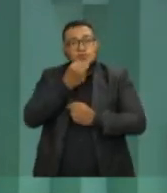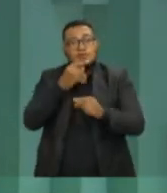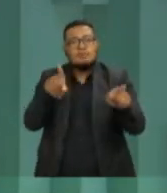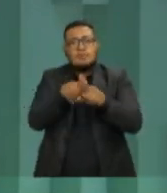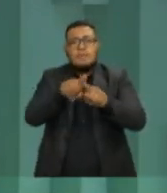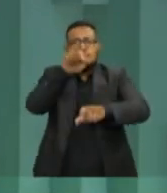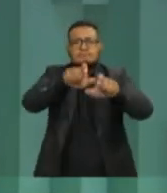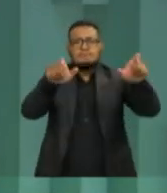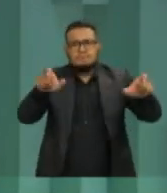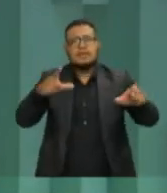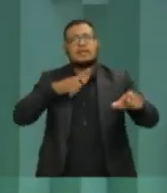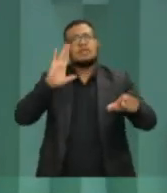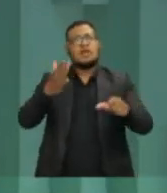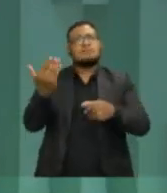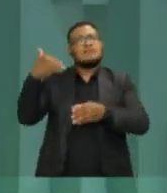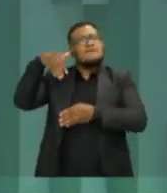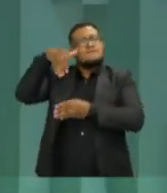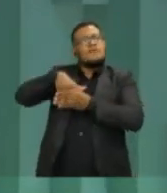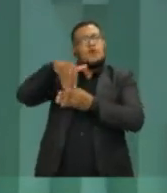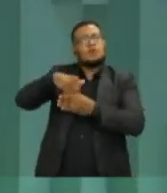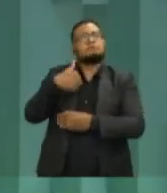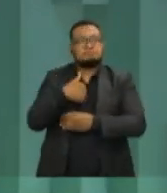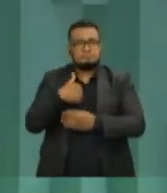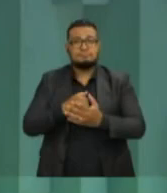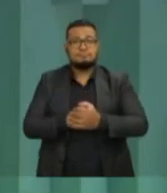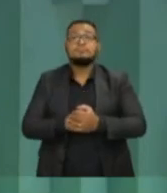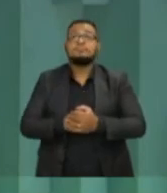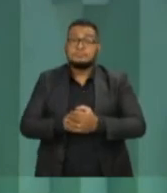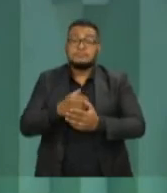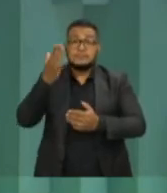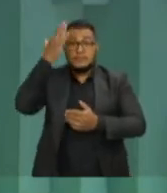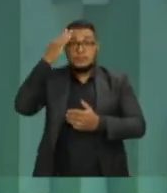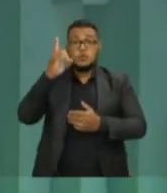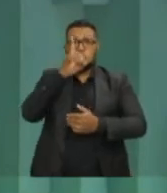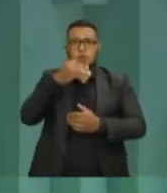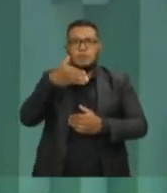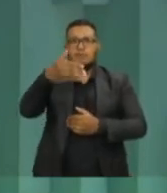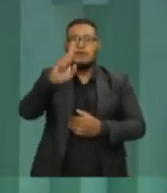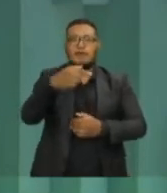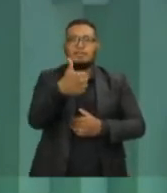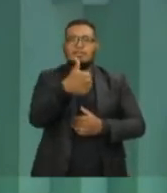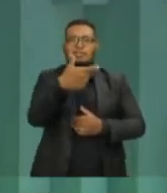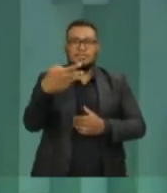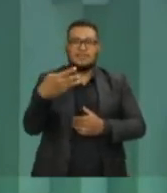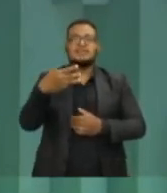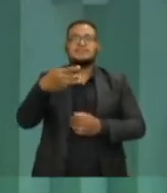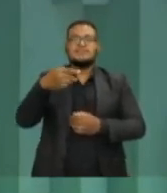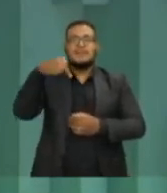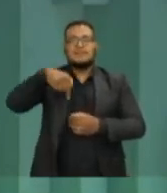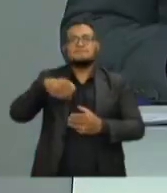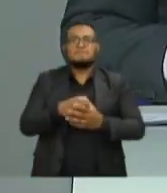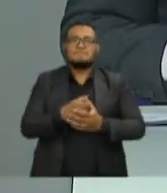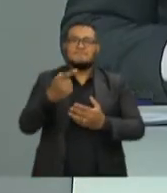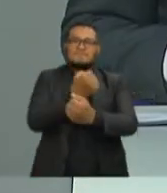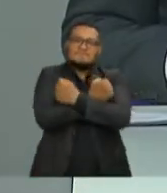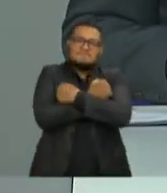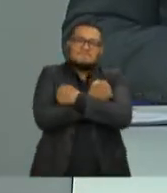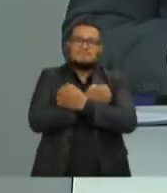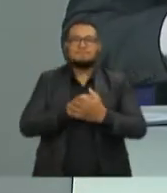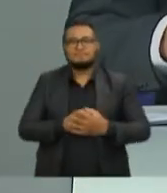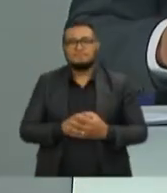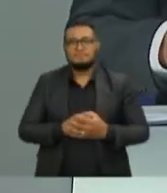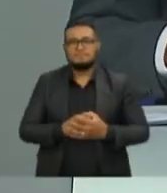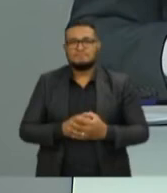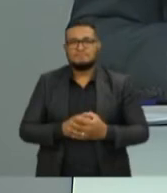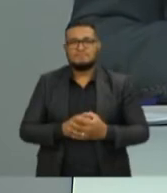já me deram outras eleições. Pide o voto. Final de semana, domingo, 13. João Cosi, prefeito de Vitória. Um grande abraço. Palavra agora,